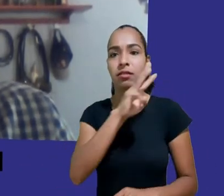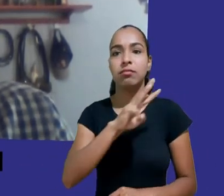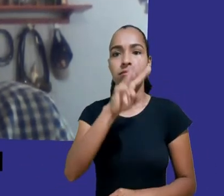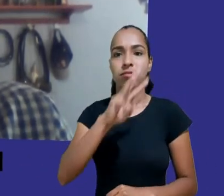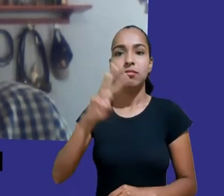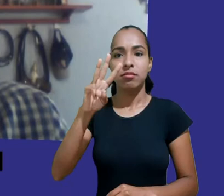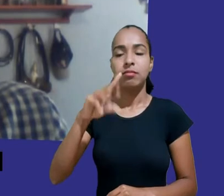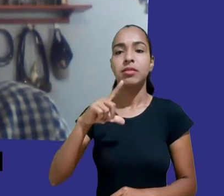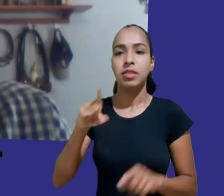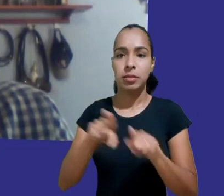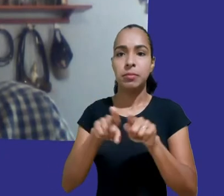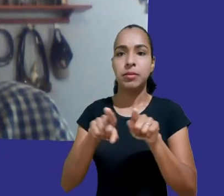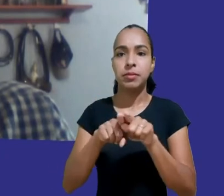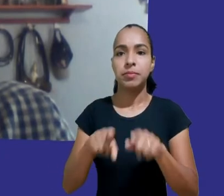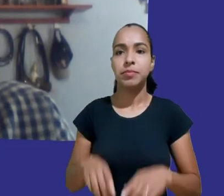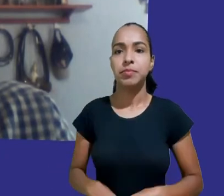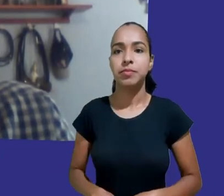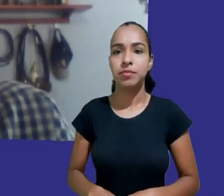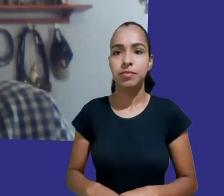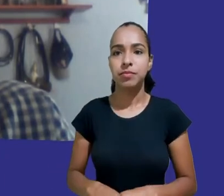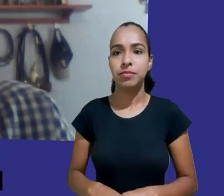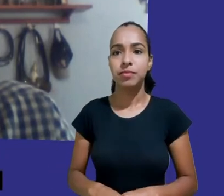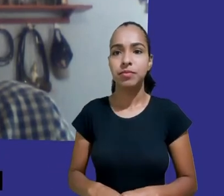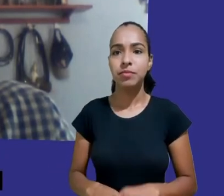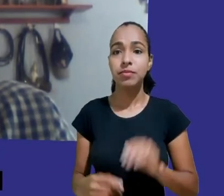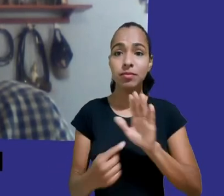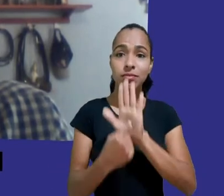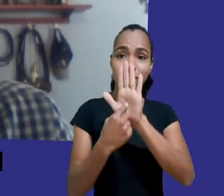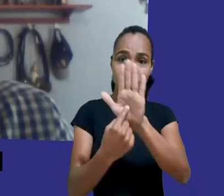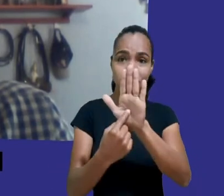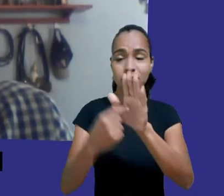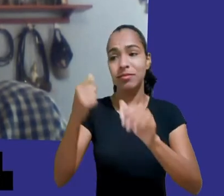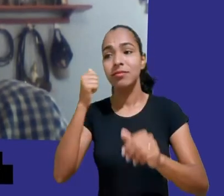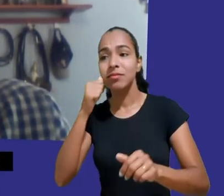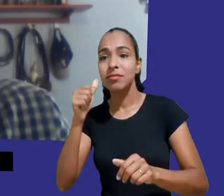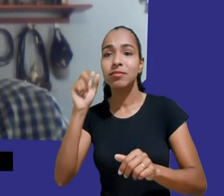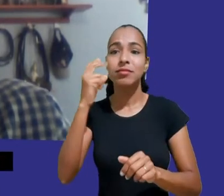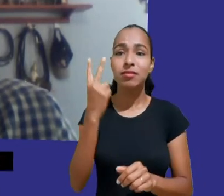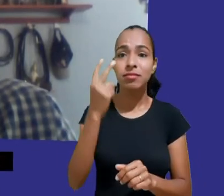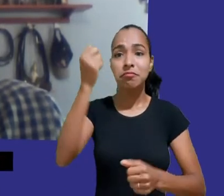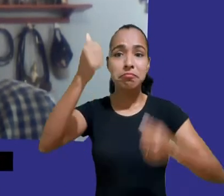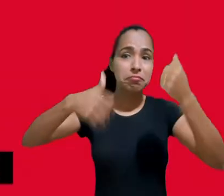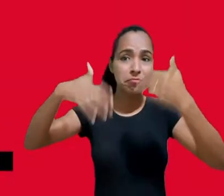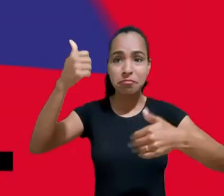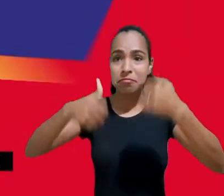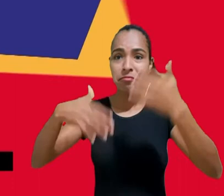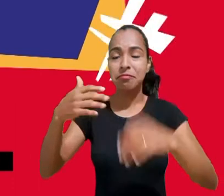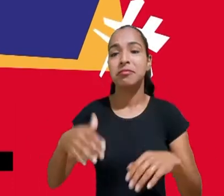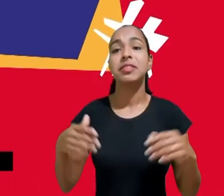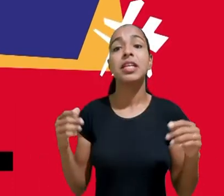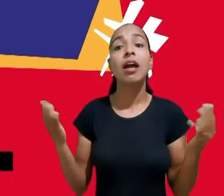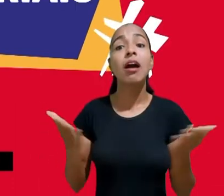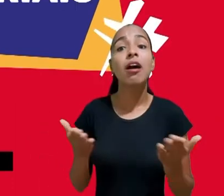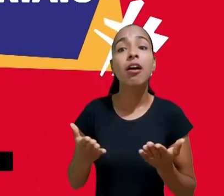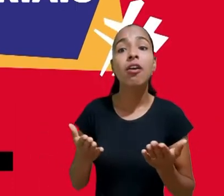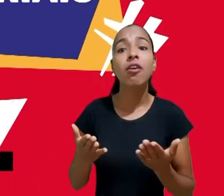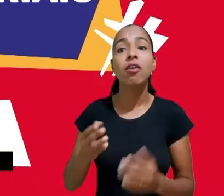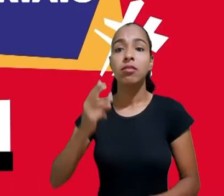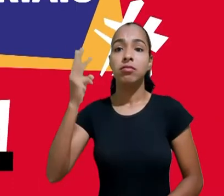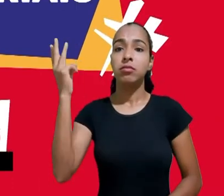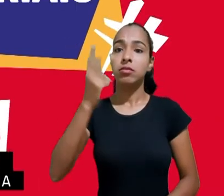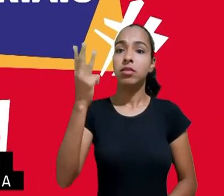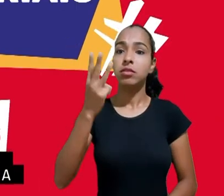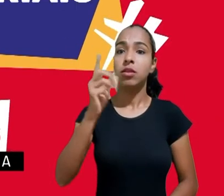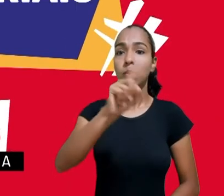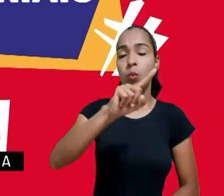feita essa brilhante exposição pelas professoras Anne e Caitlin, eu acho que é o momento ideal para a gente entrar no nosso terceiro e último painel dessa edição do fórum, que chama